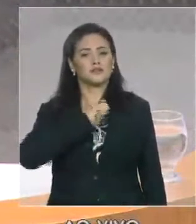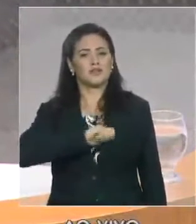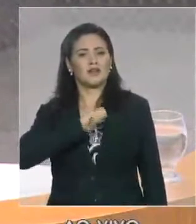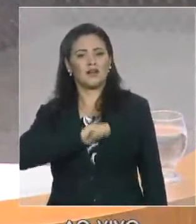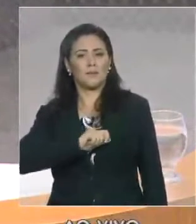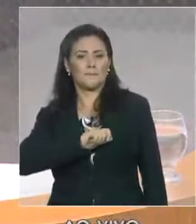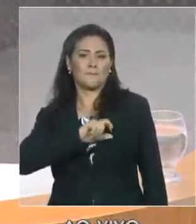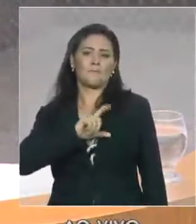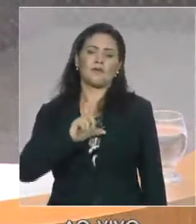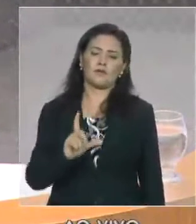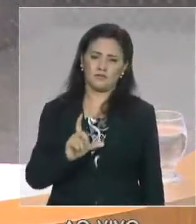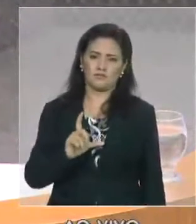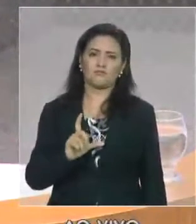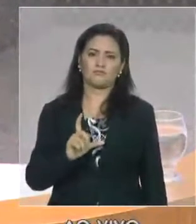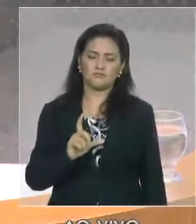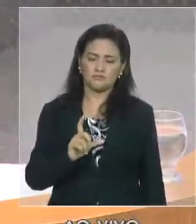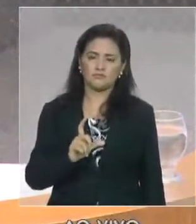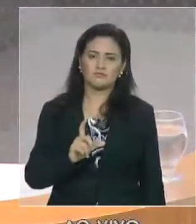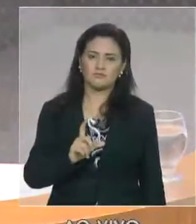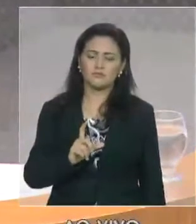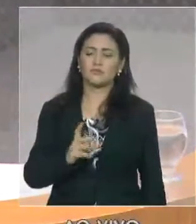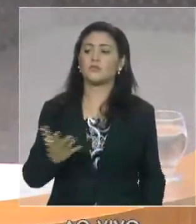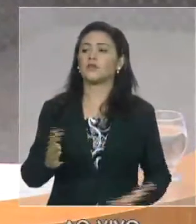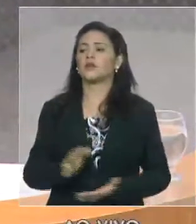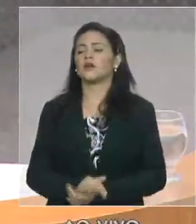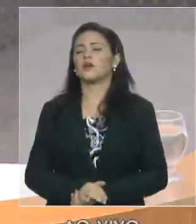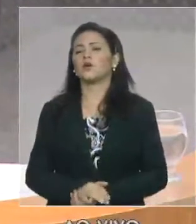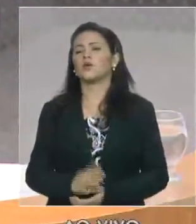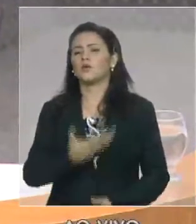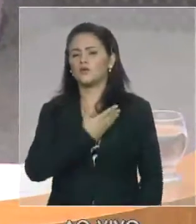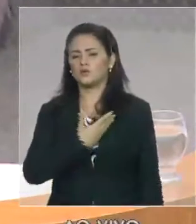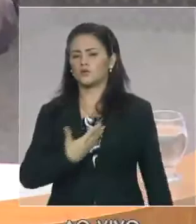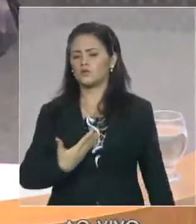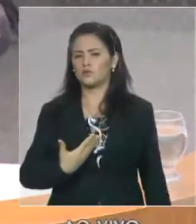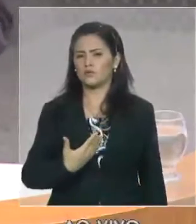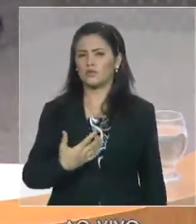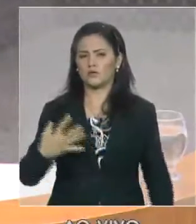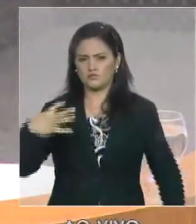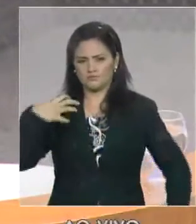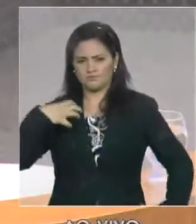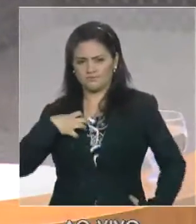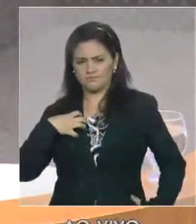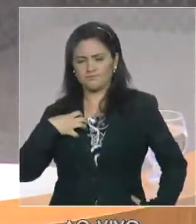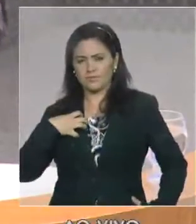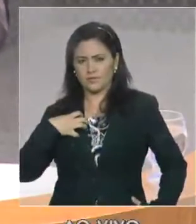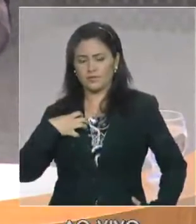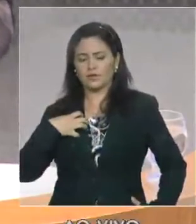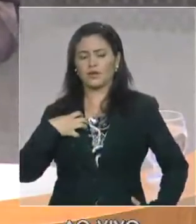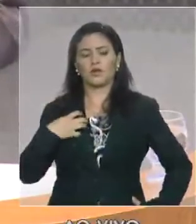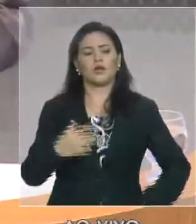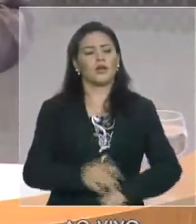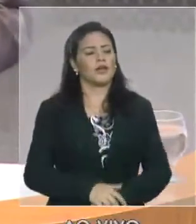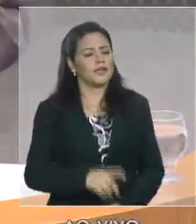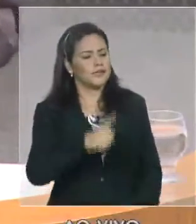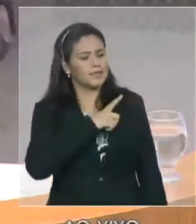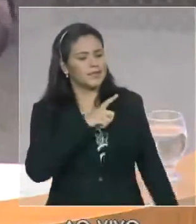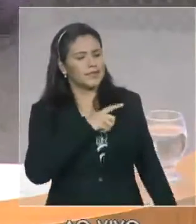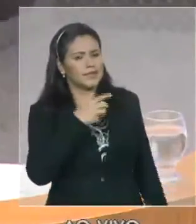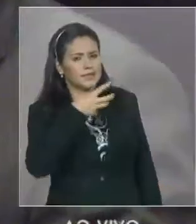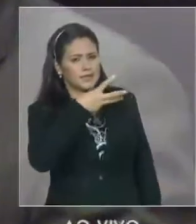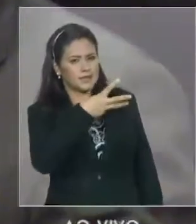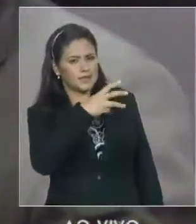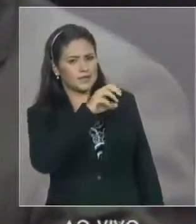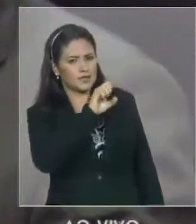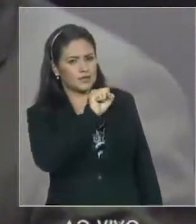Estado do governo anterior, nós comprometimos 38,7% da receita corrente líquida